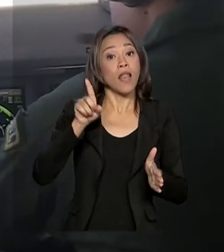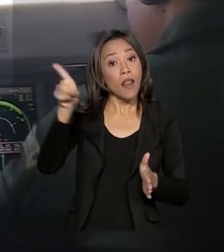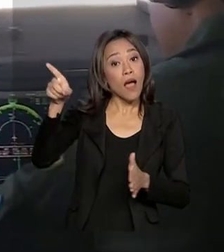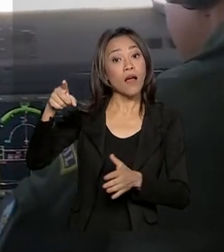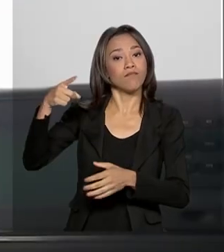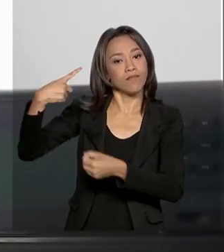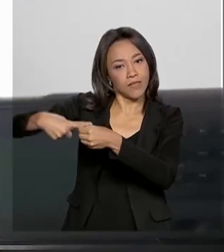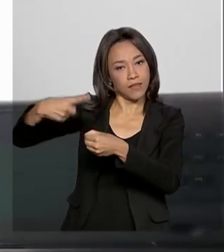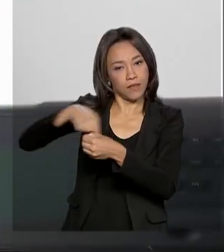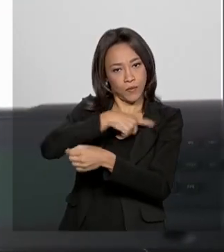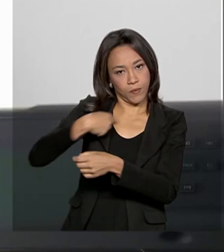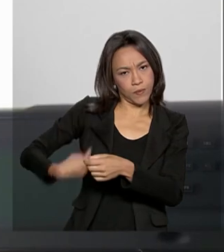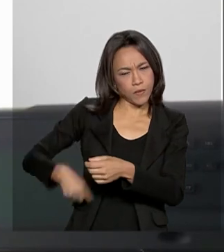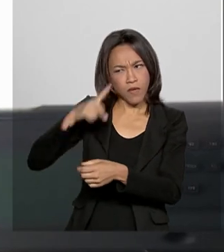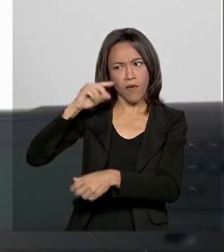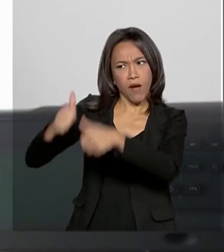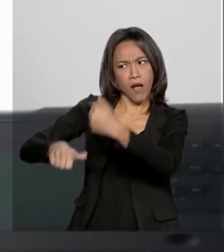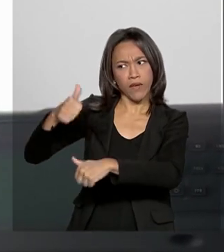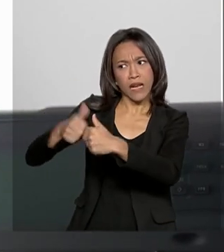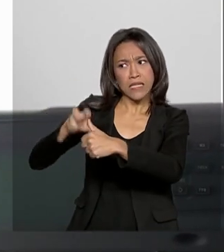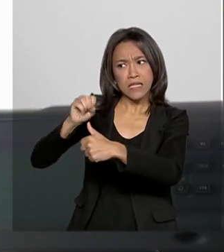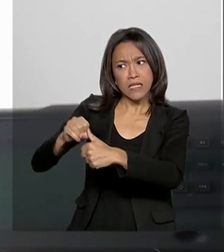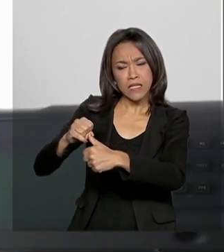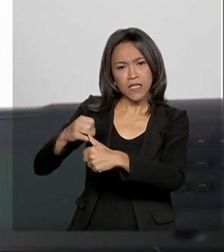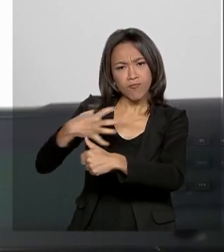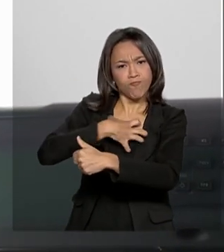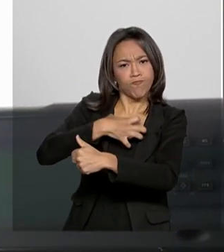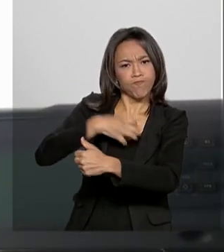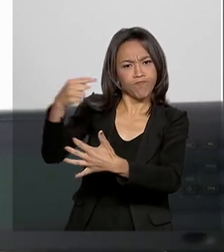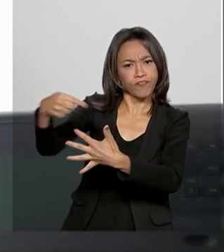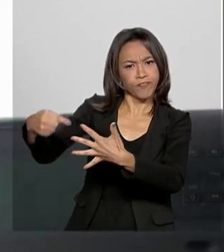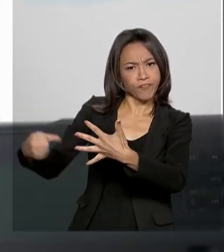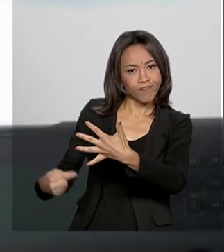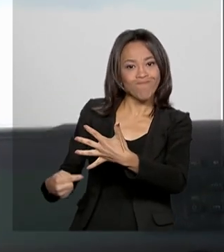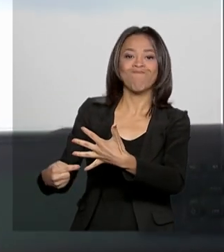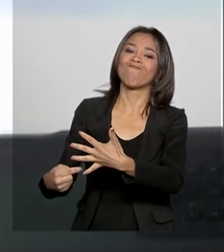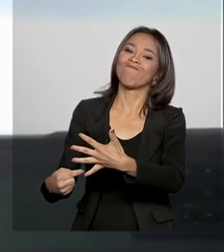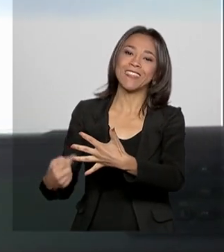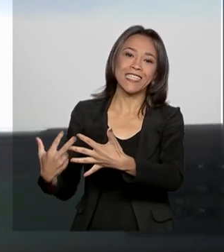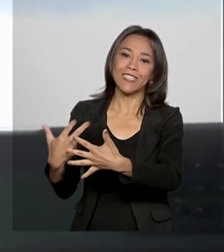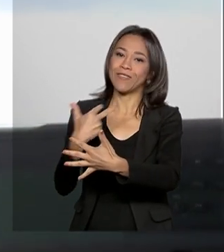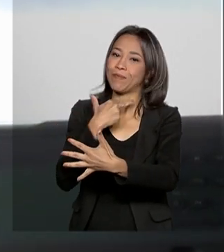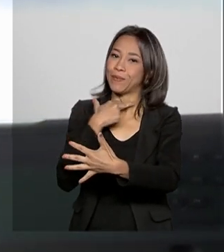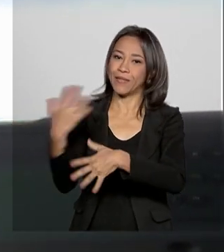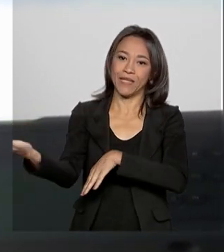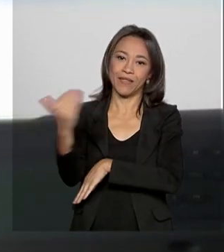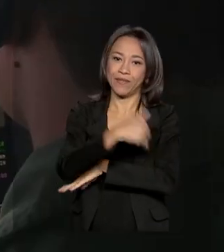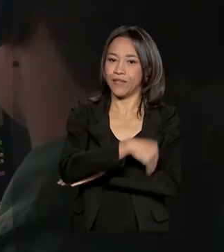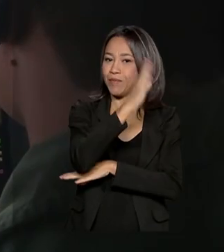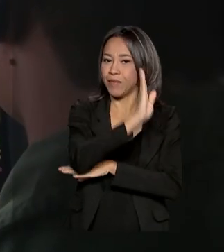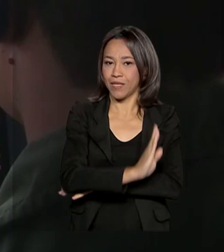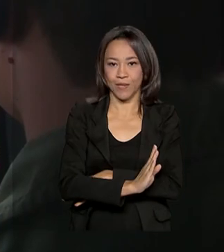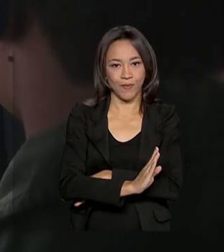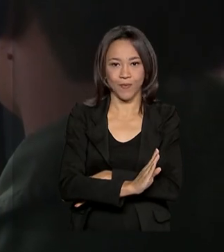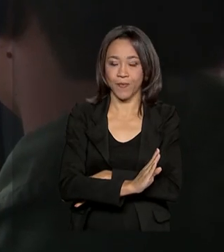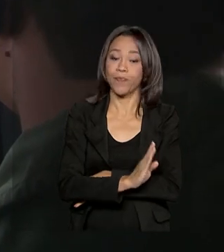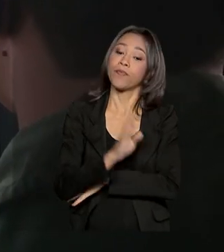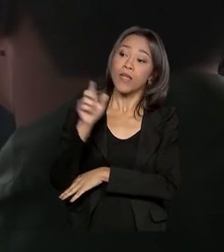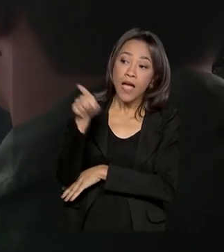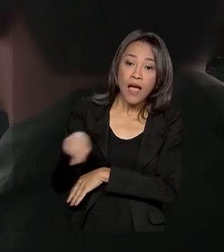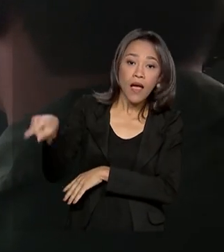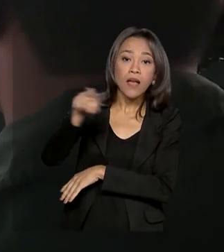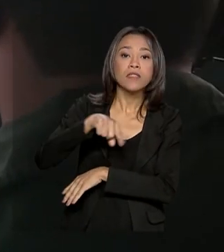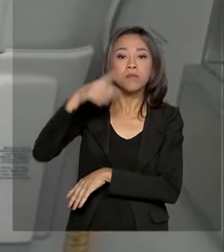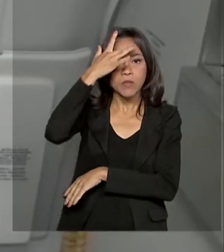avaliação médica. Caso alguém apresente sintomas do coronavírus, será impedido de embarcar para o Brasil. Os brasileiros